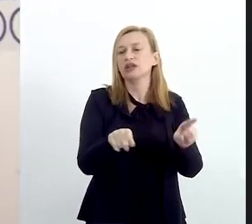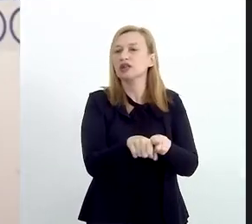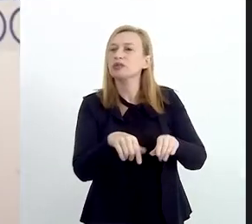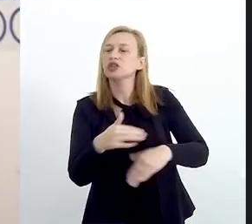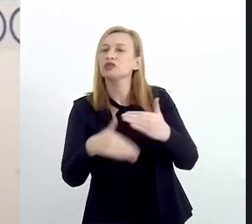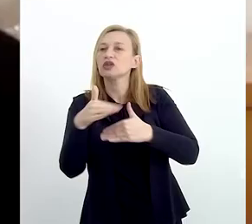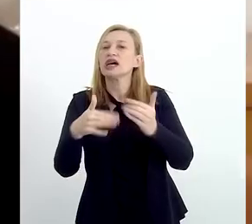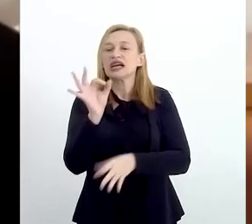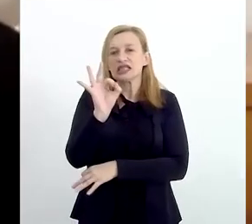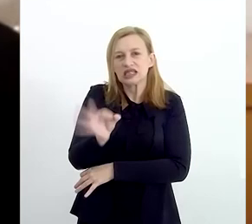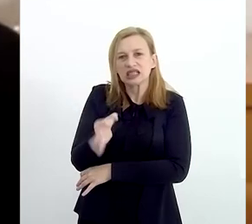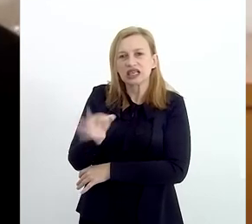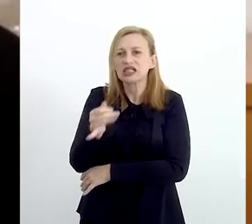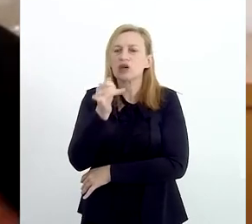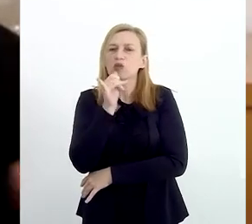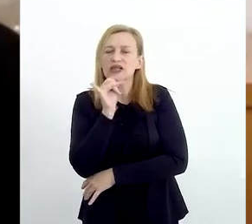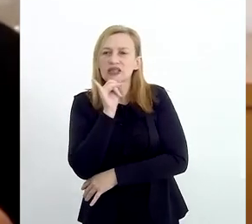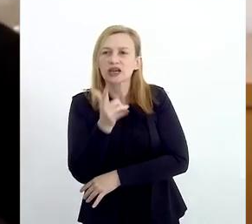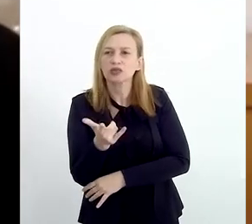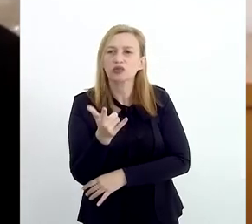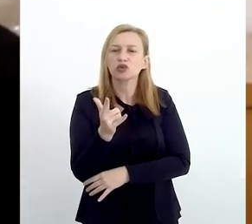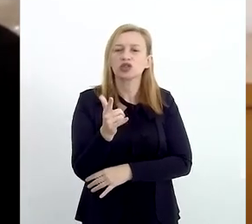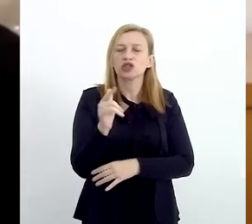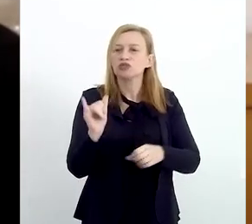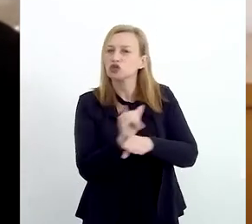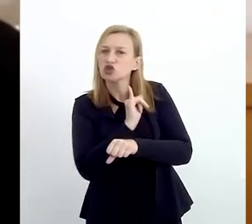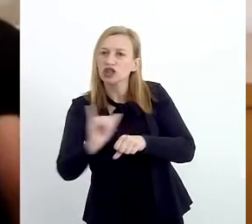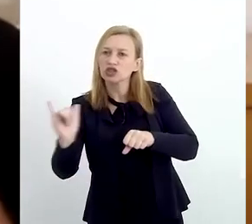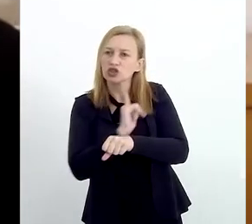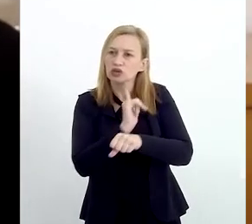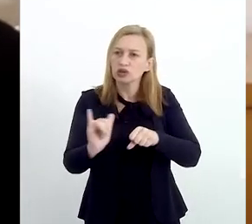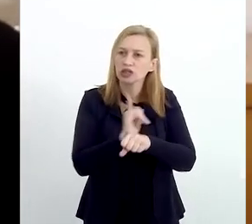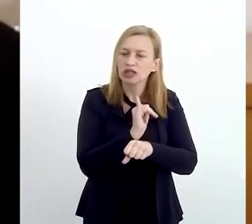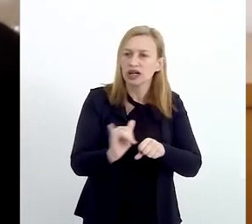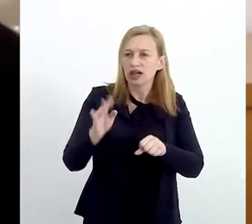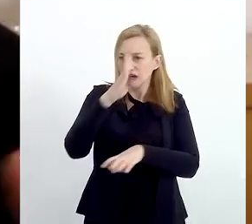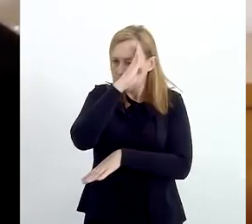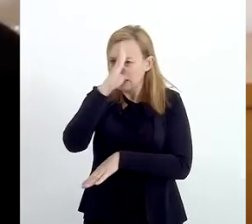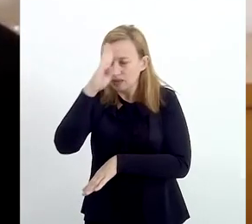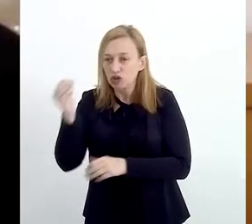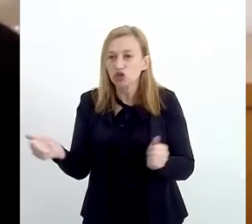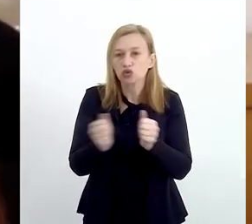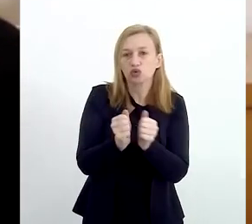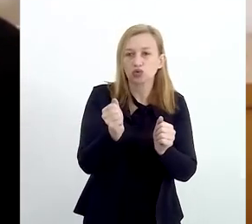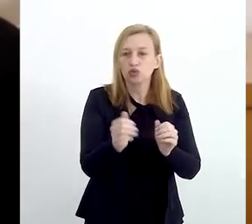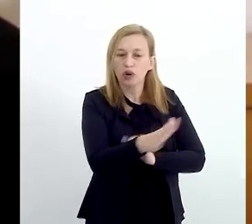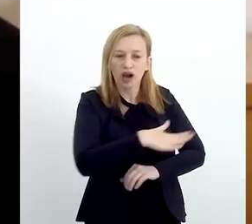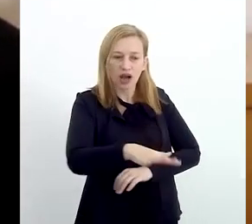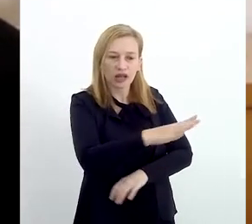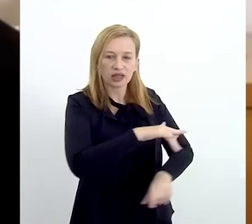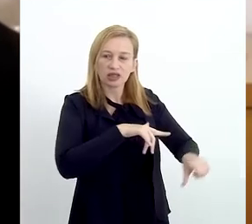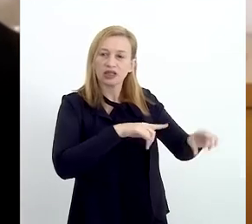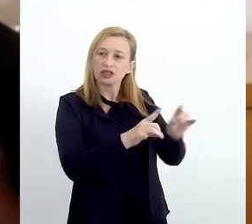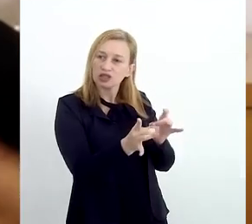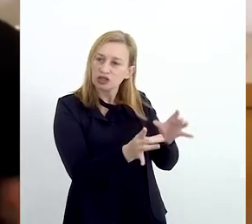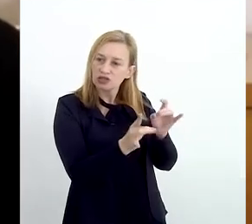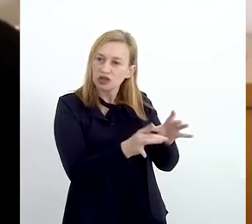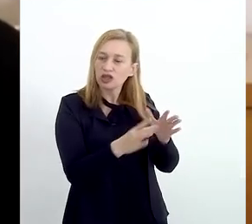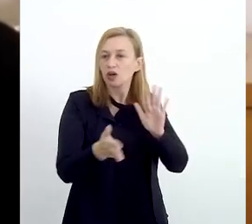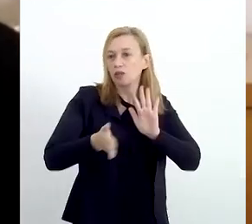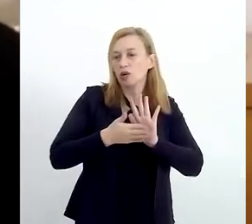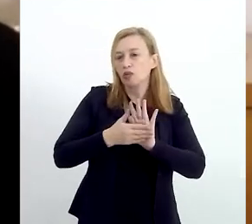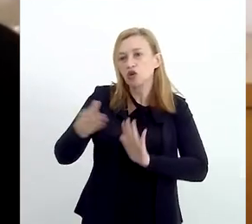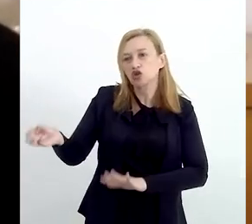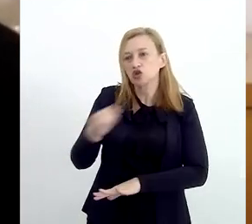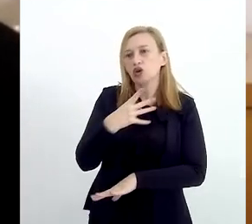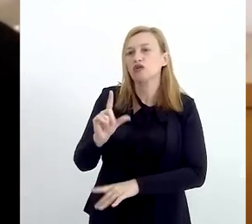sendo desenvolvidas. Então, com certeza, esse é um exemplo de articulação da academia com o mercado para que